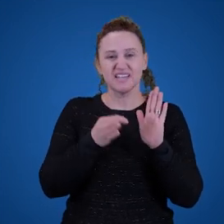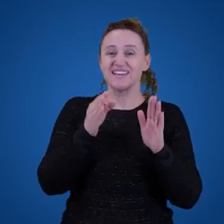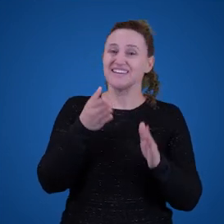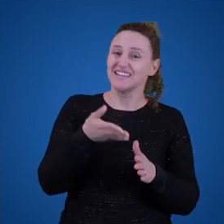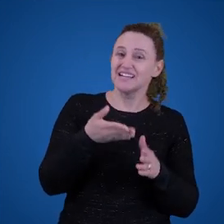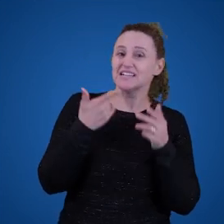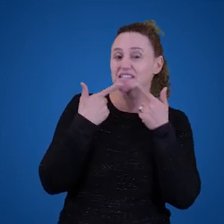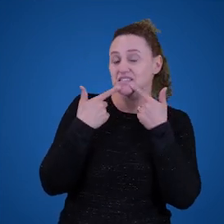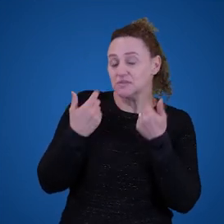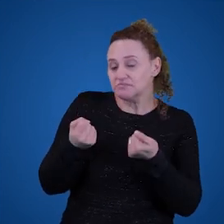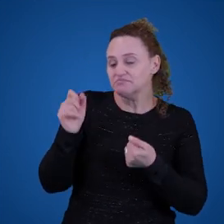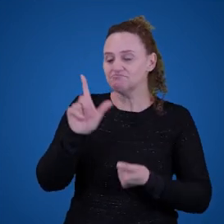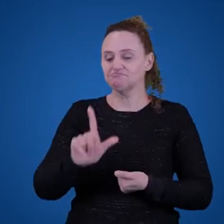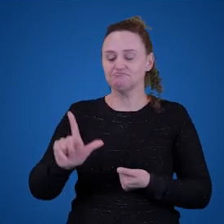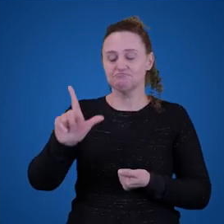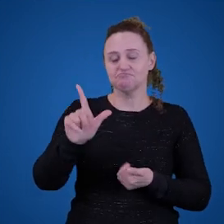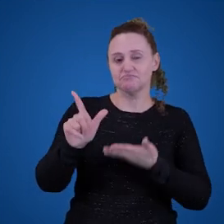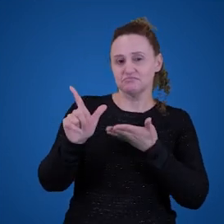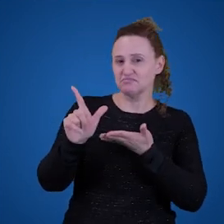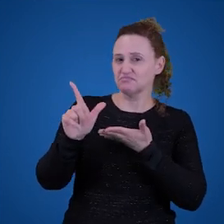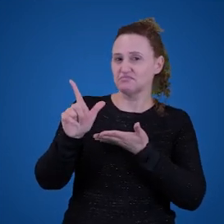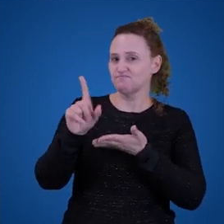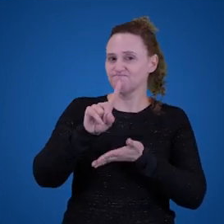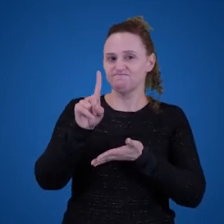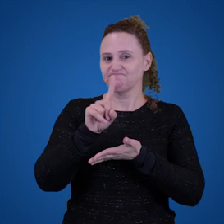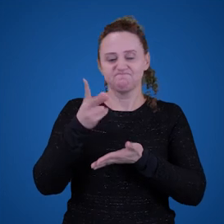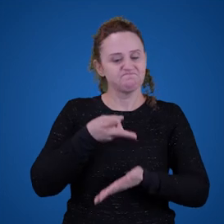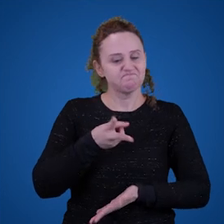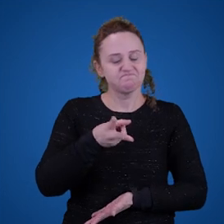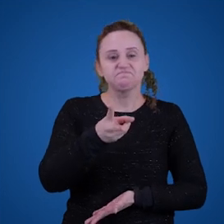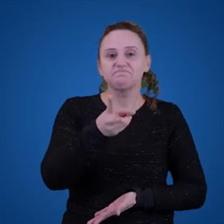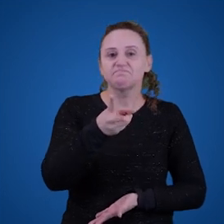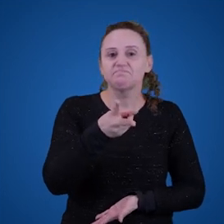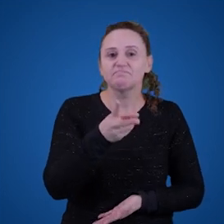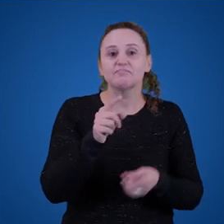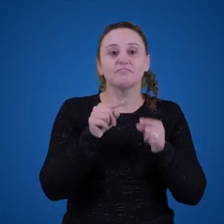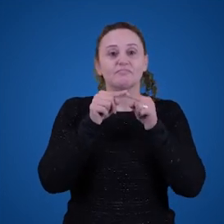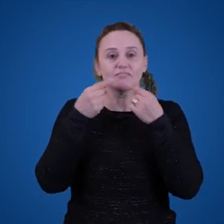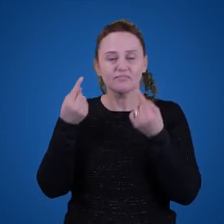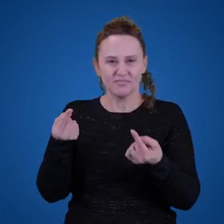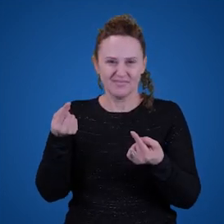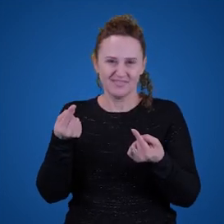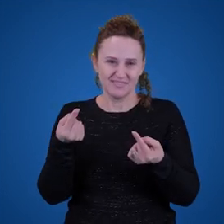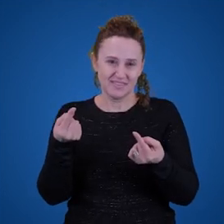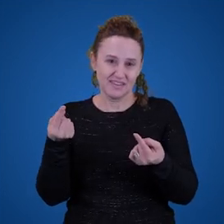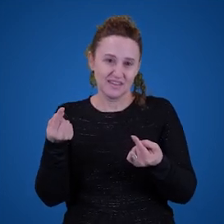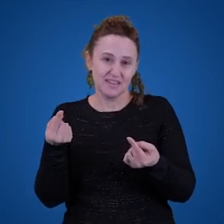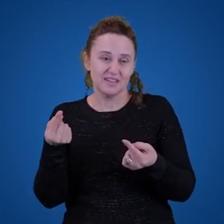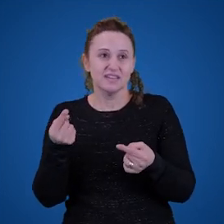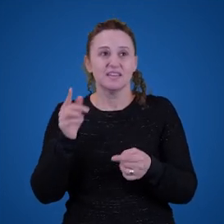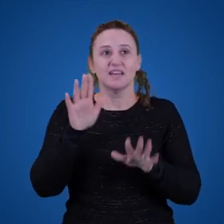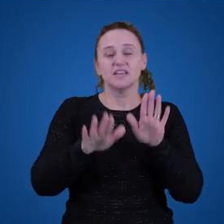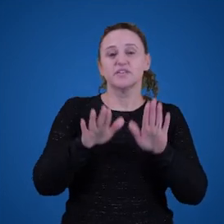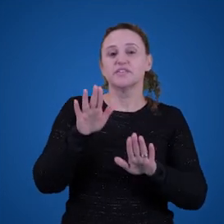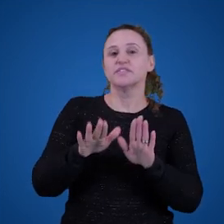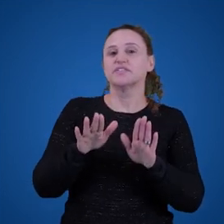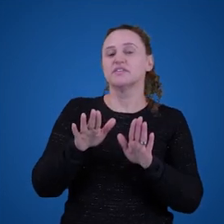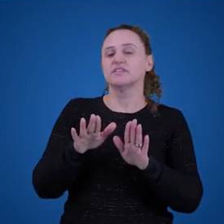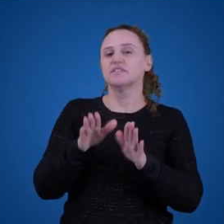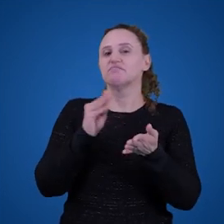E mesmo que ocorra com frequência, há ainda a linguagem não literal dentro da linguagem